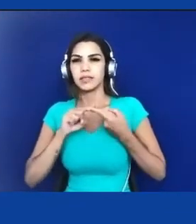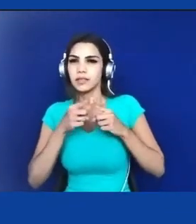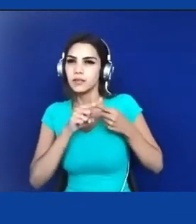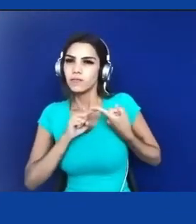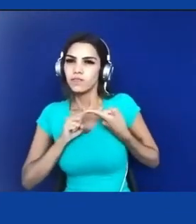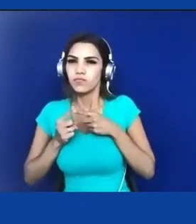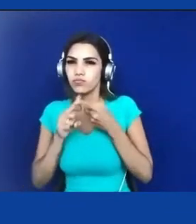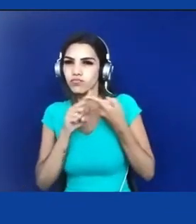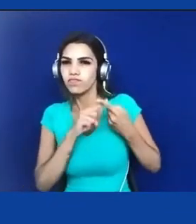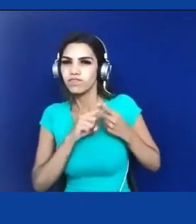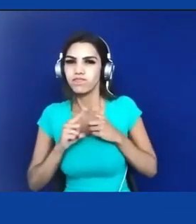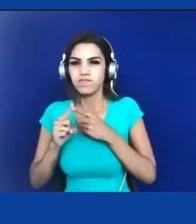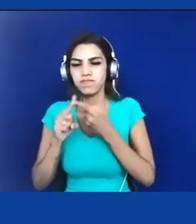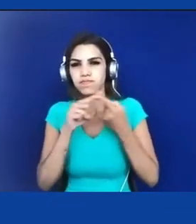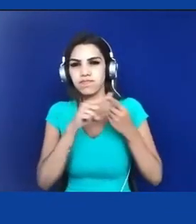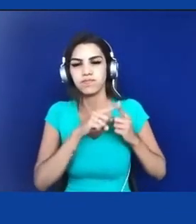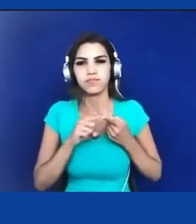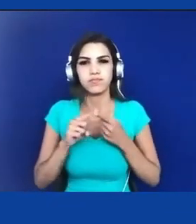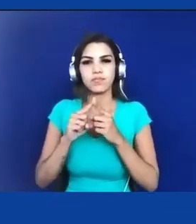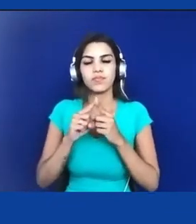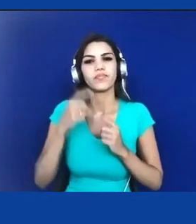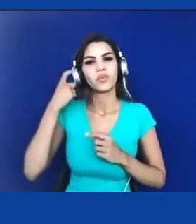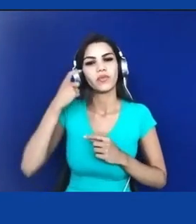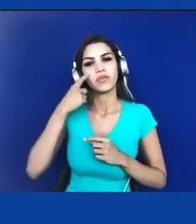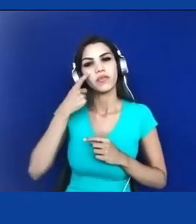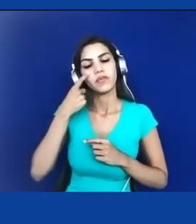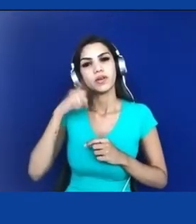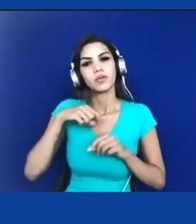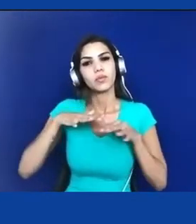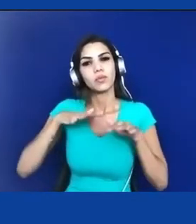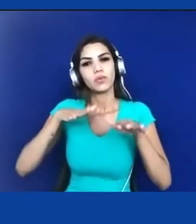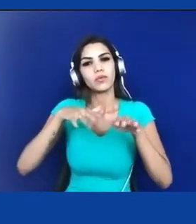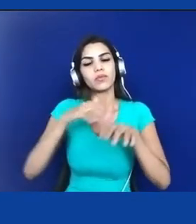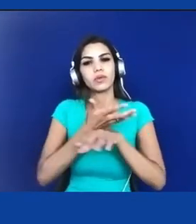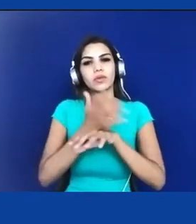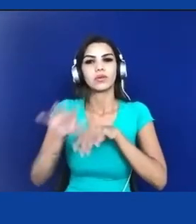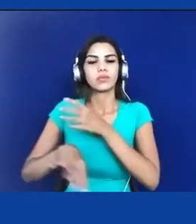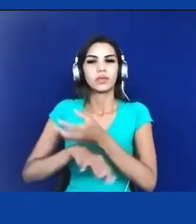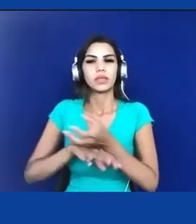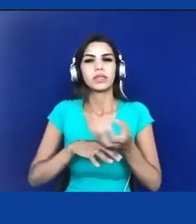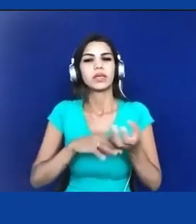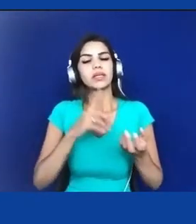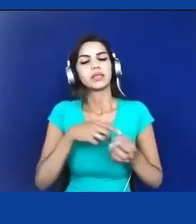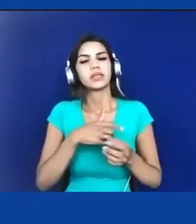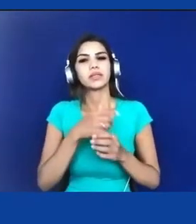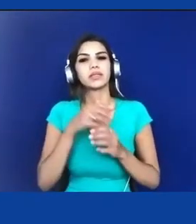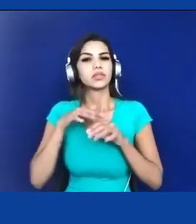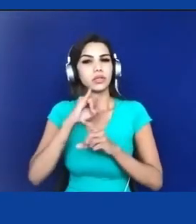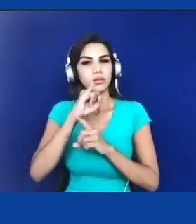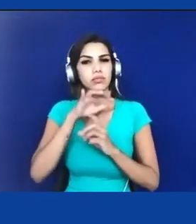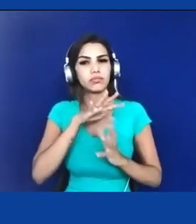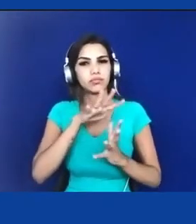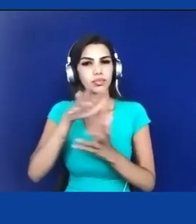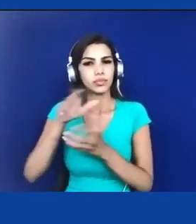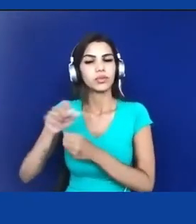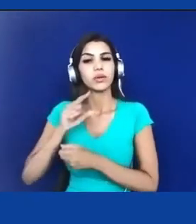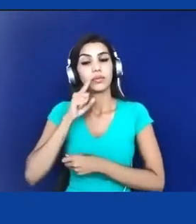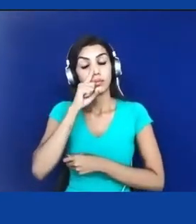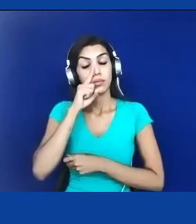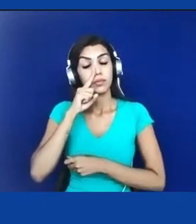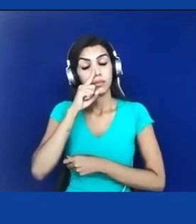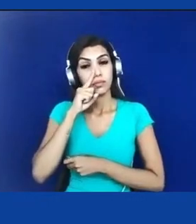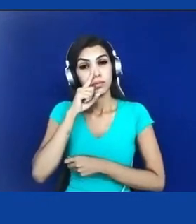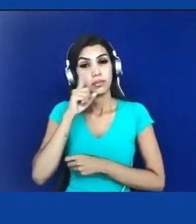ambientalista indigenista internacional que constitui o maior risco à soberania nacional, parte de uma